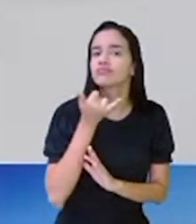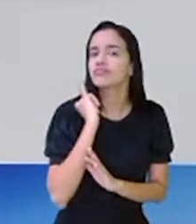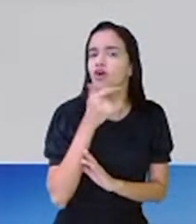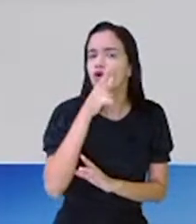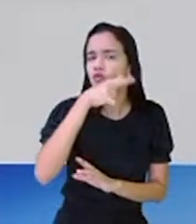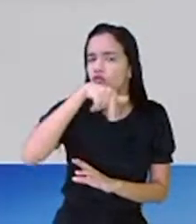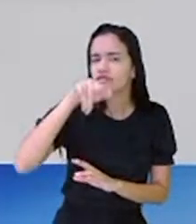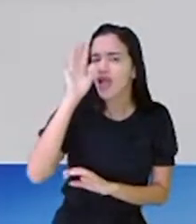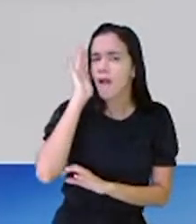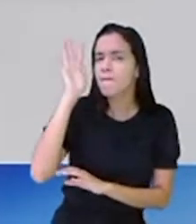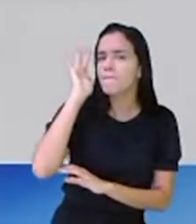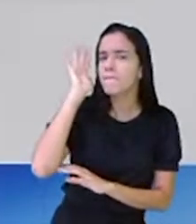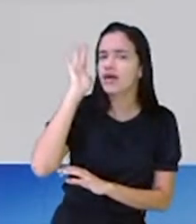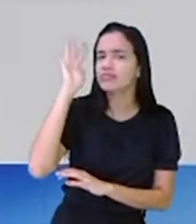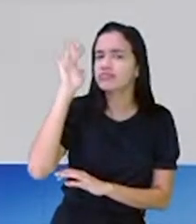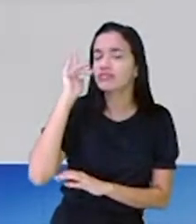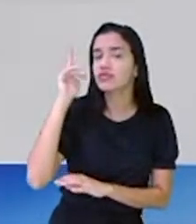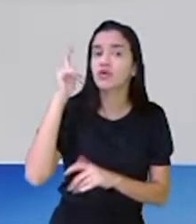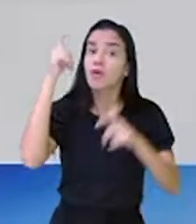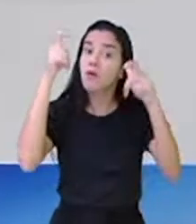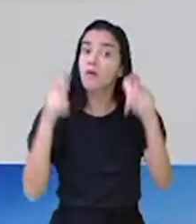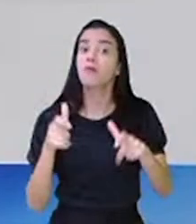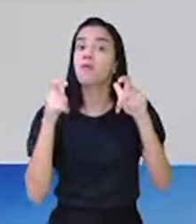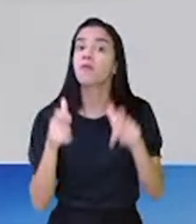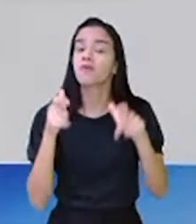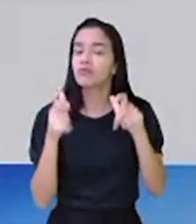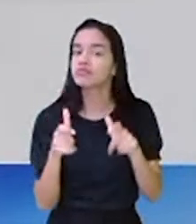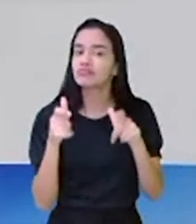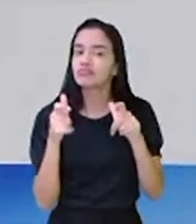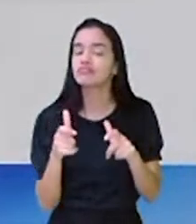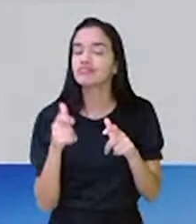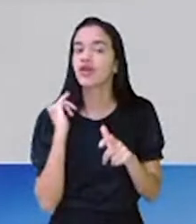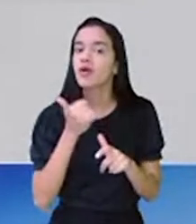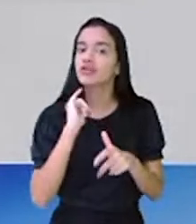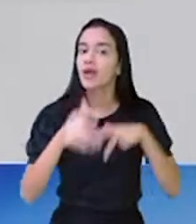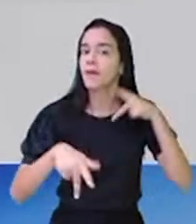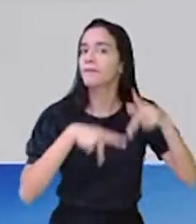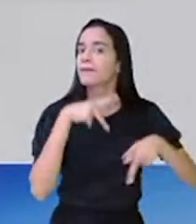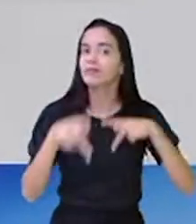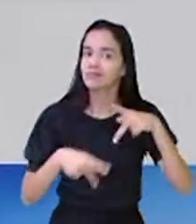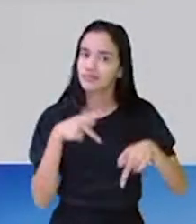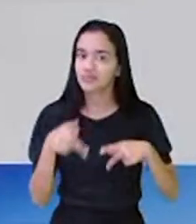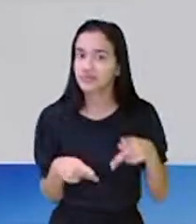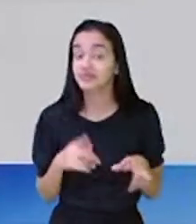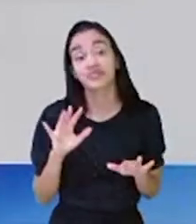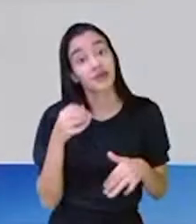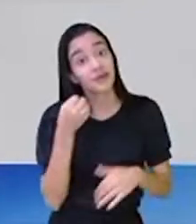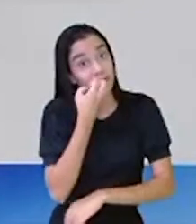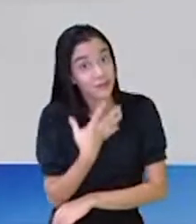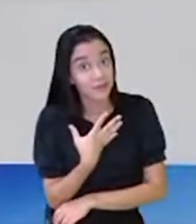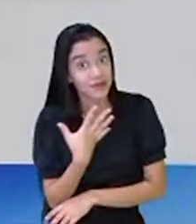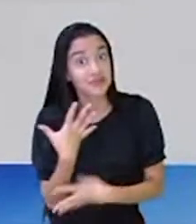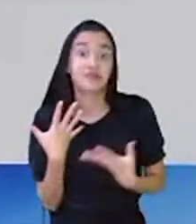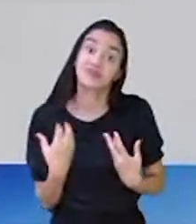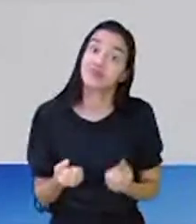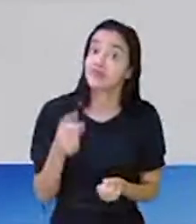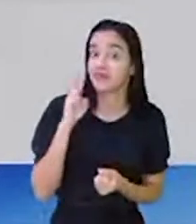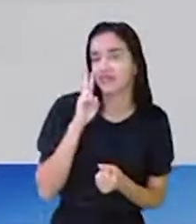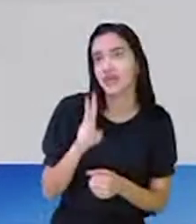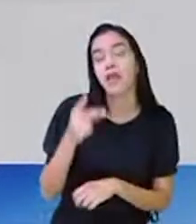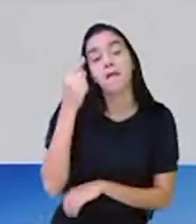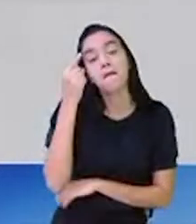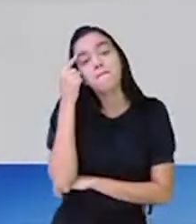que vocês imaginam de onde vêm os ditados populares? Bem, vamos ver, né? Vamos